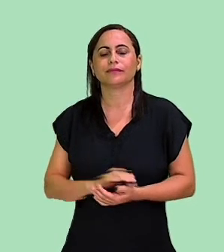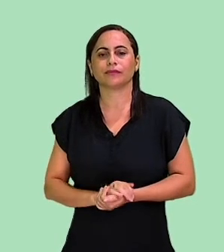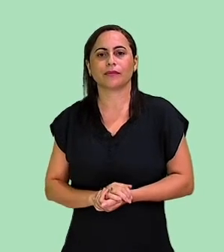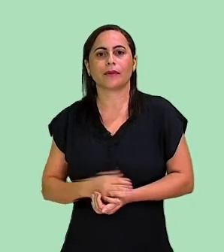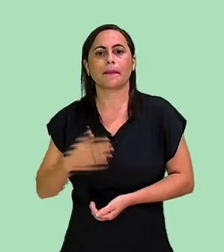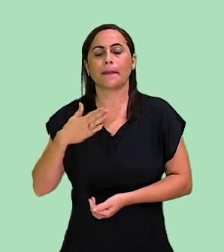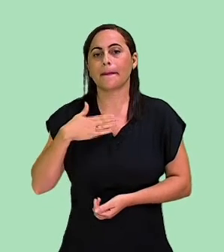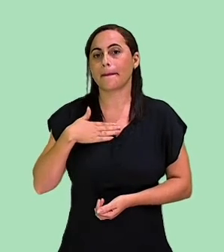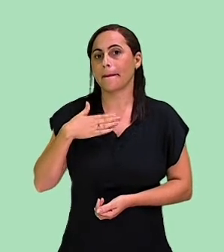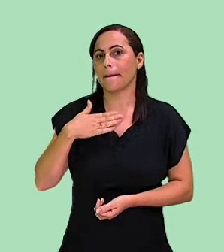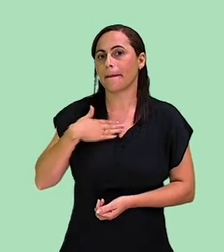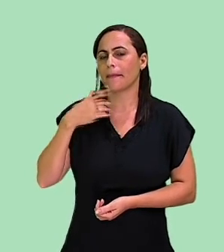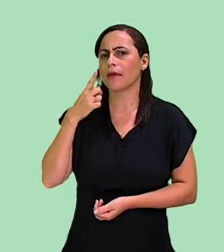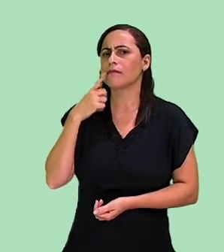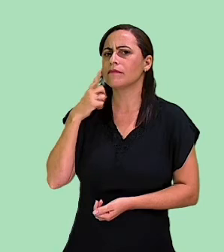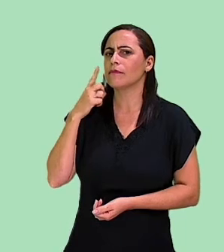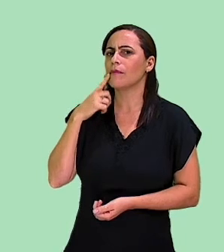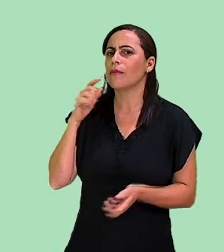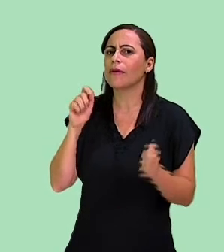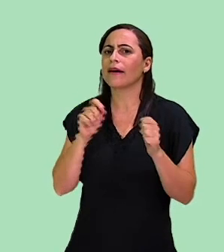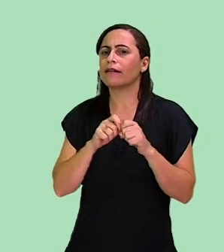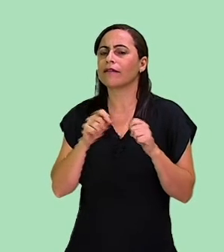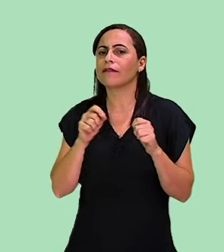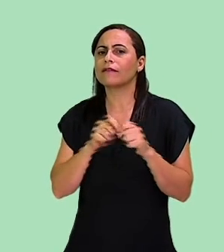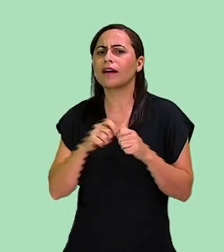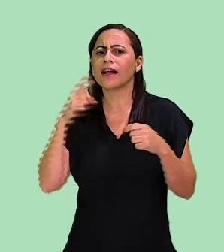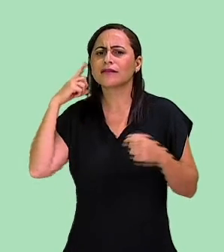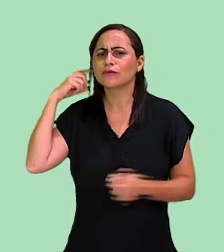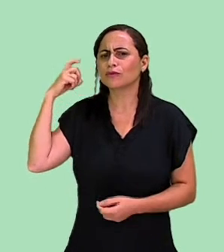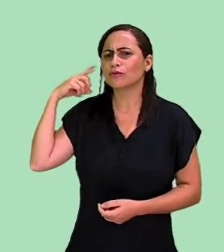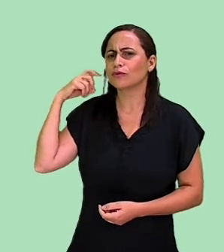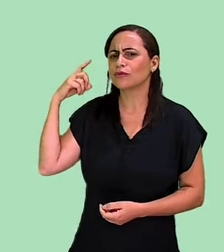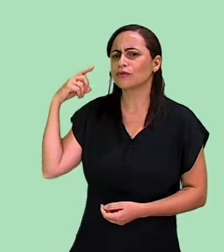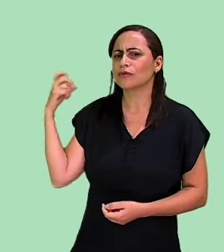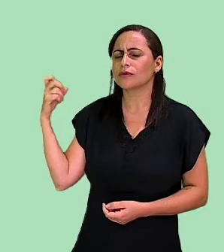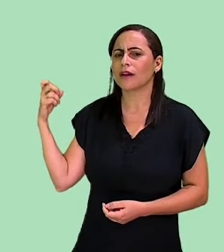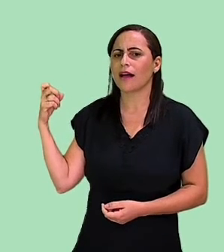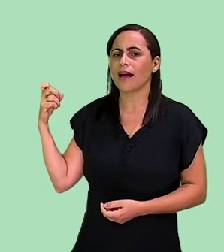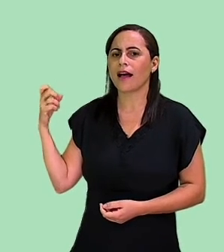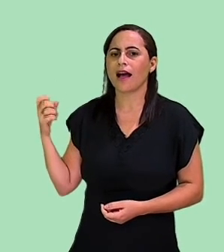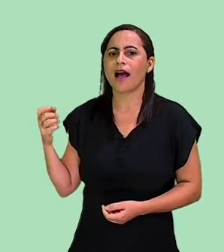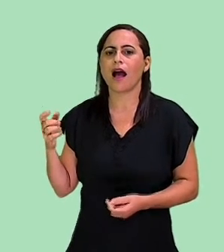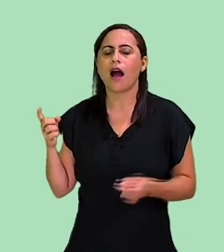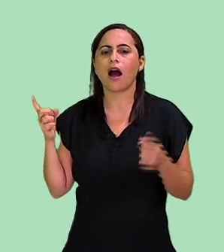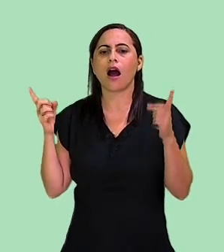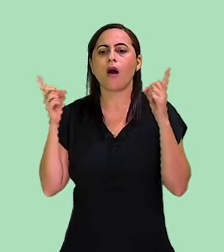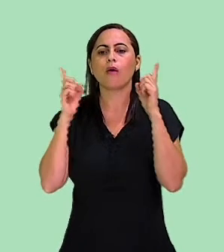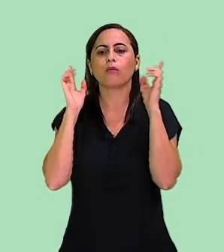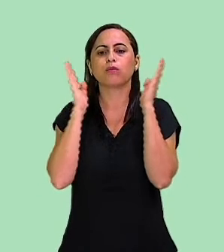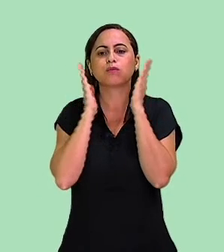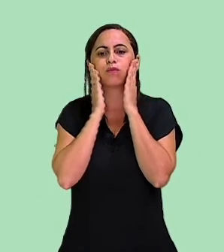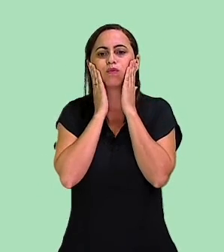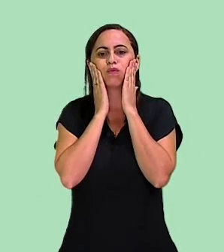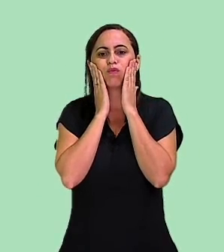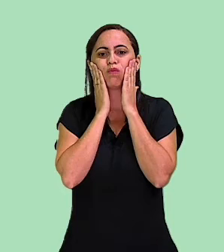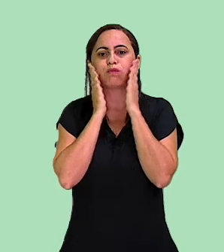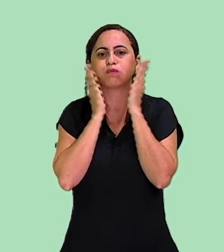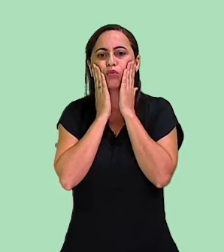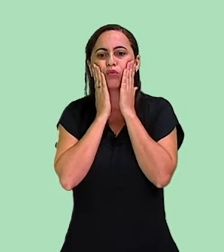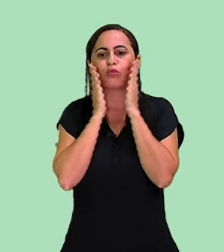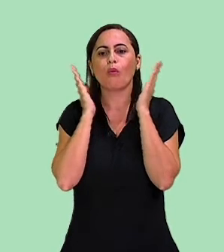Com a minha boca vou fazendo sons. Vou apertar a bochecha.